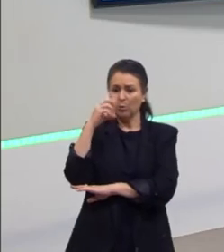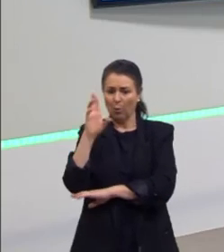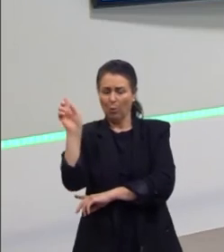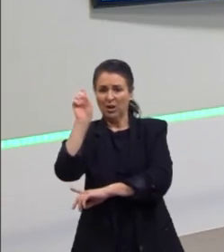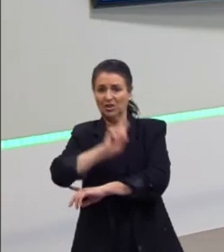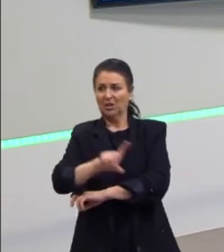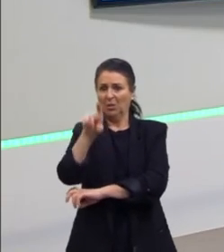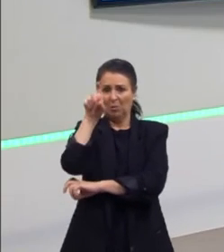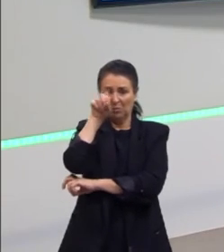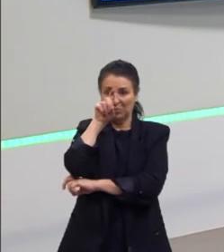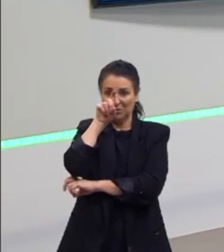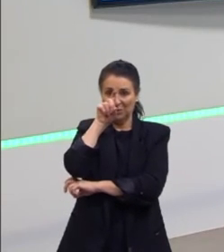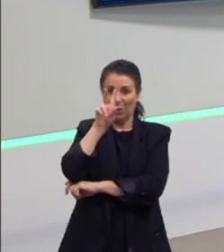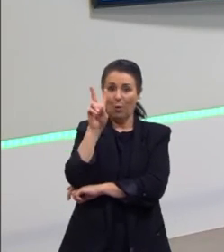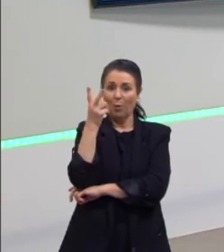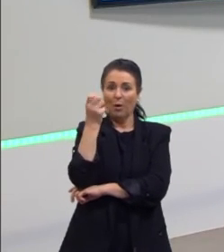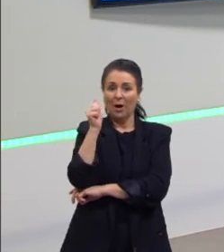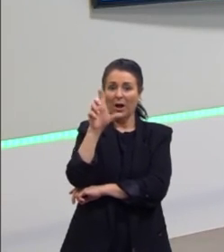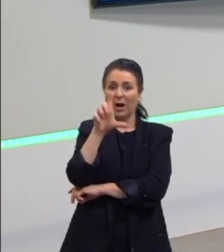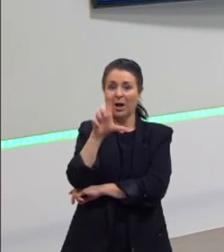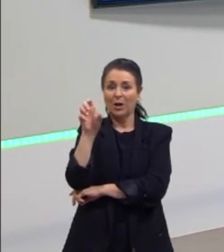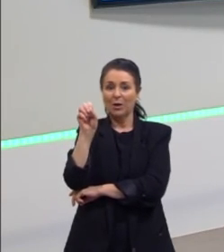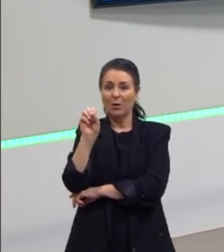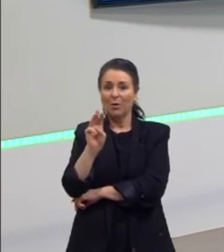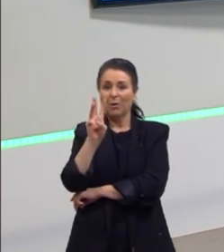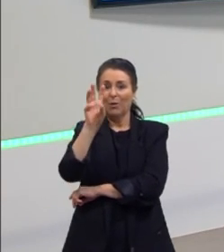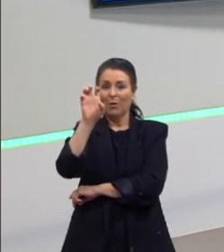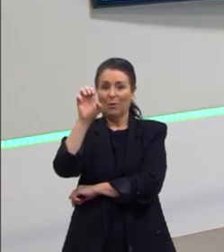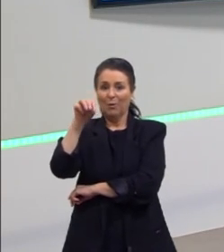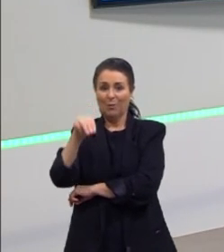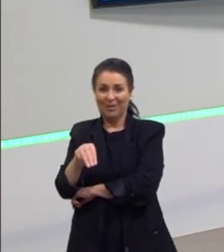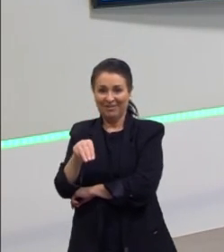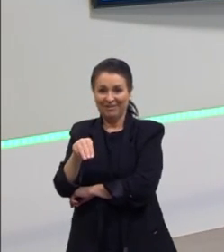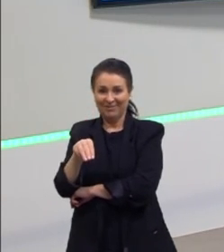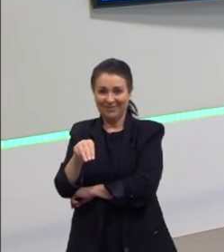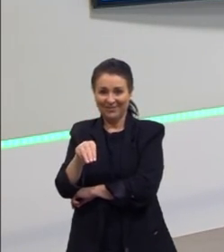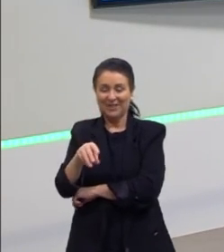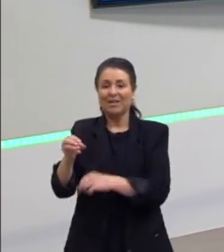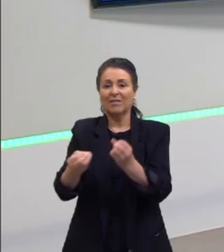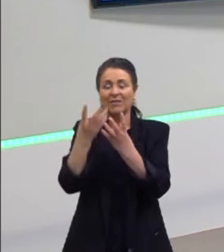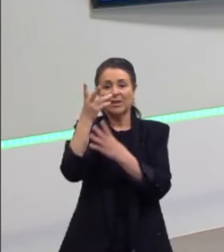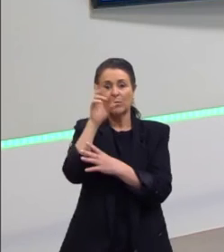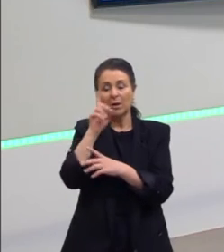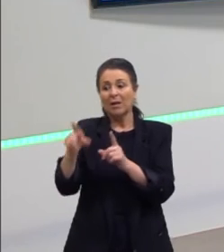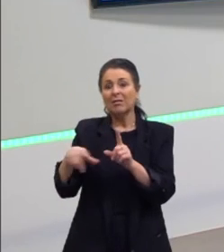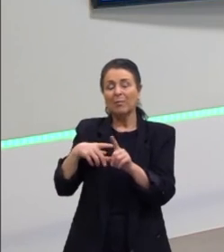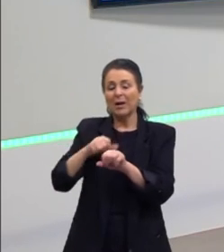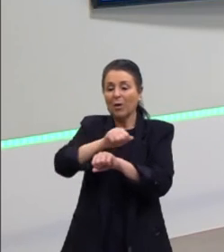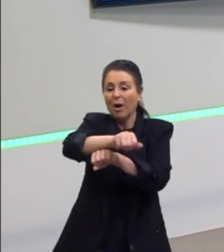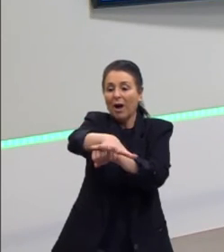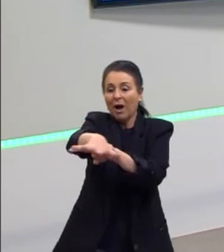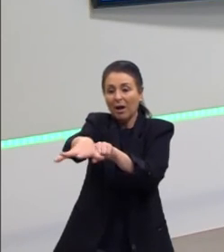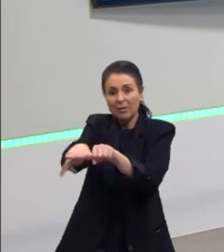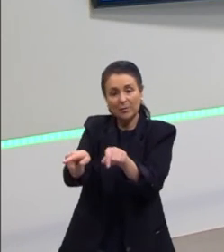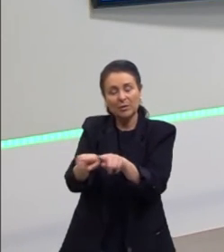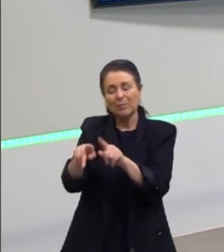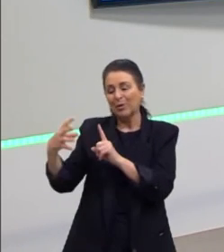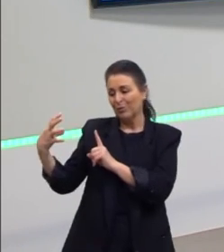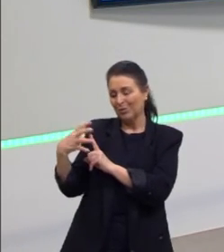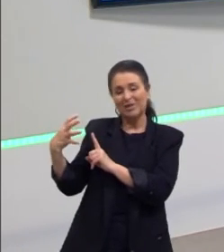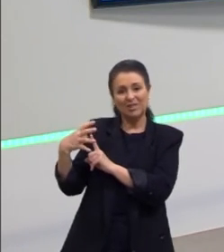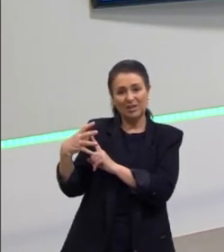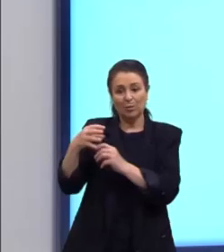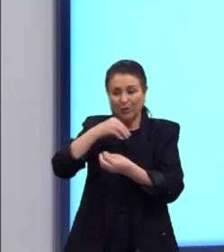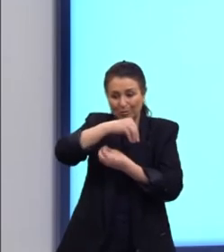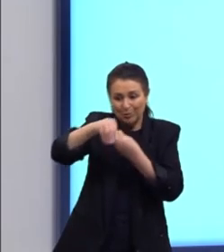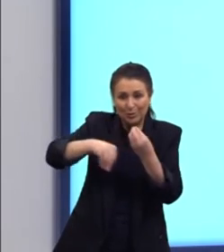influenciando, devido até mesmo à mídia, acaba influenciando essa festa do Dia